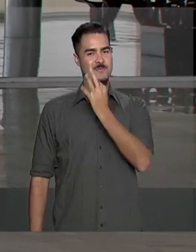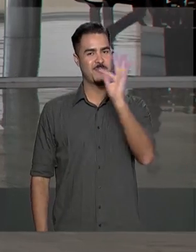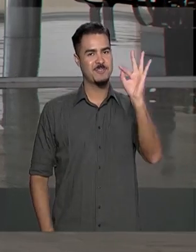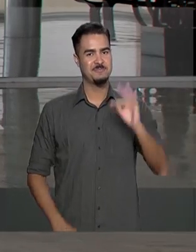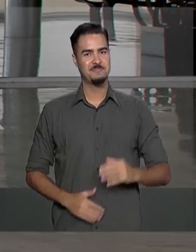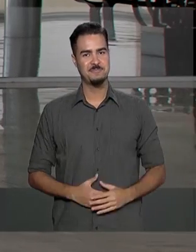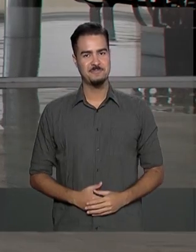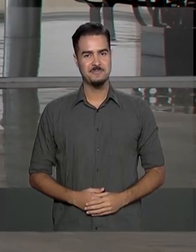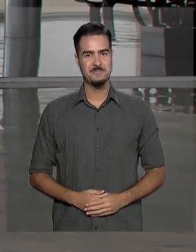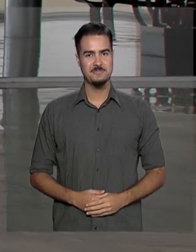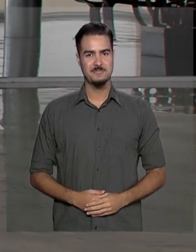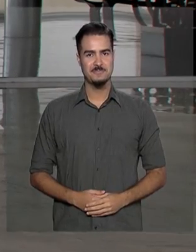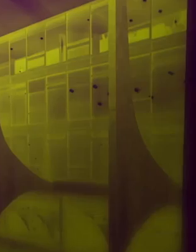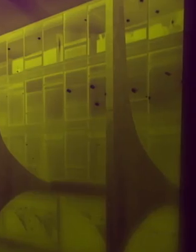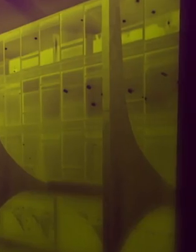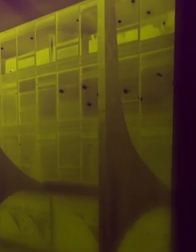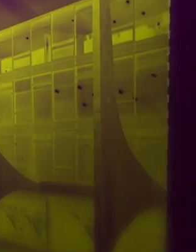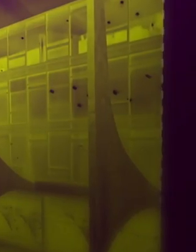do Governo Federal.